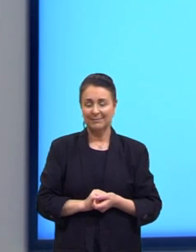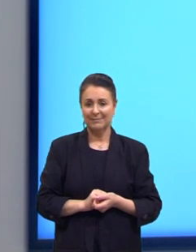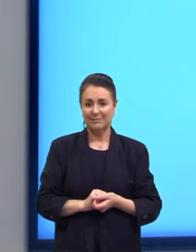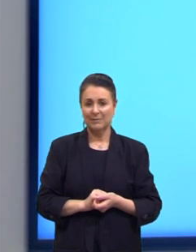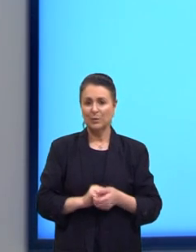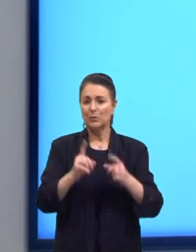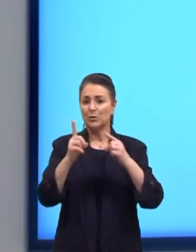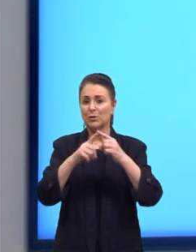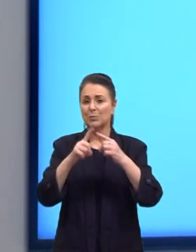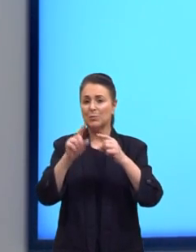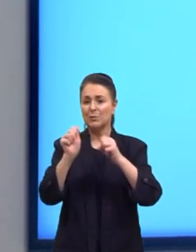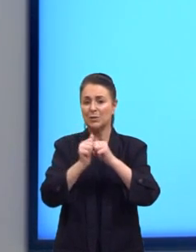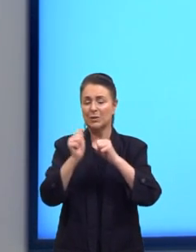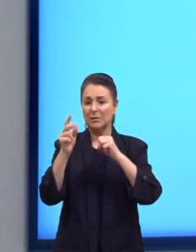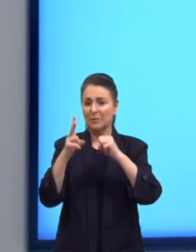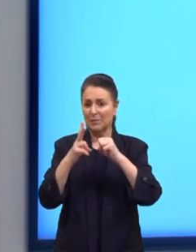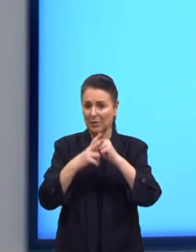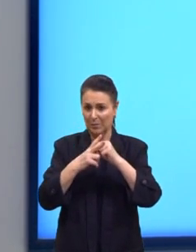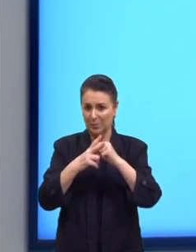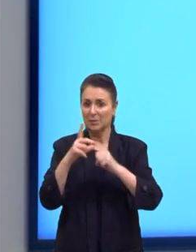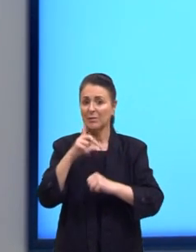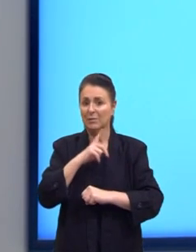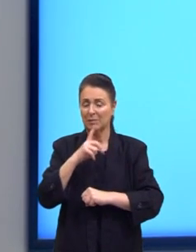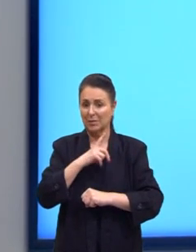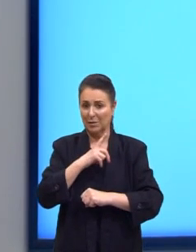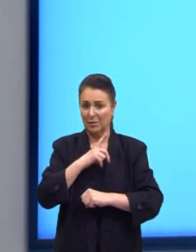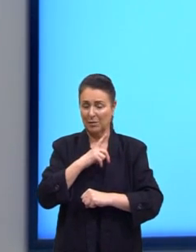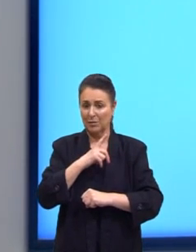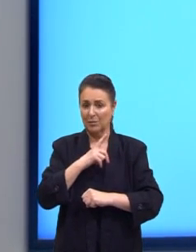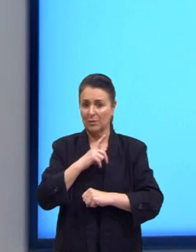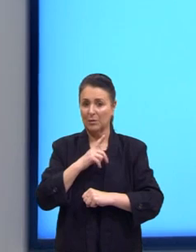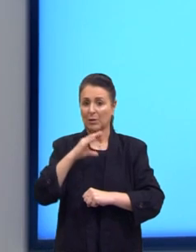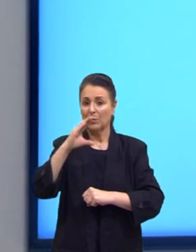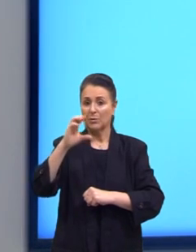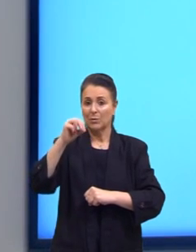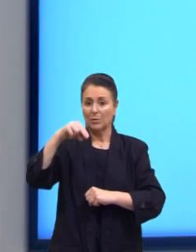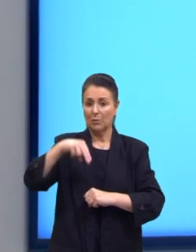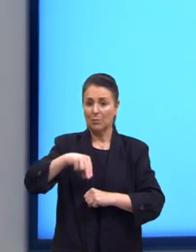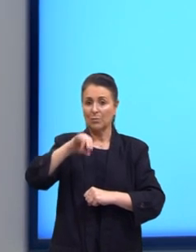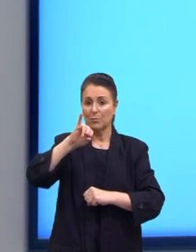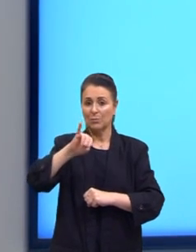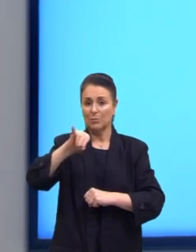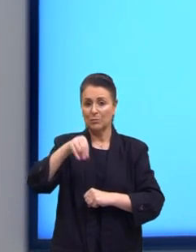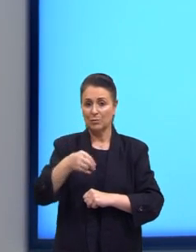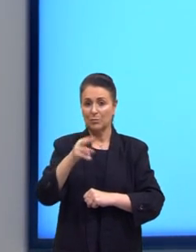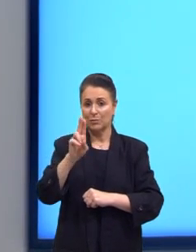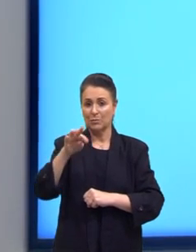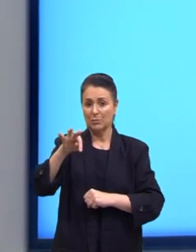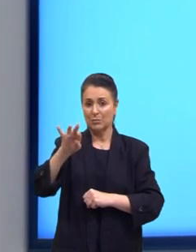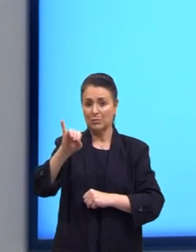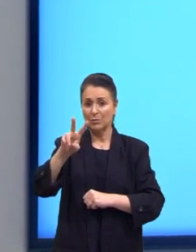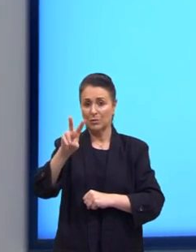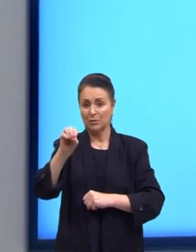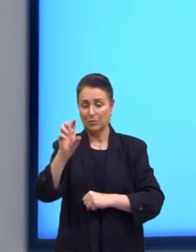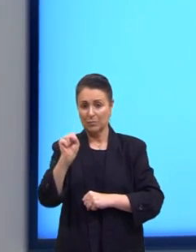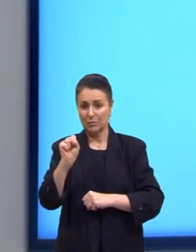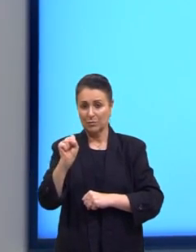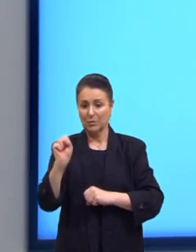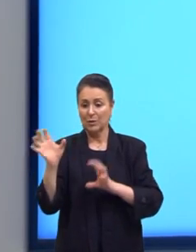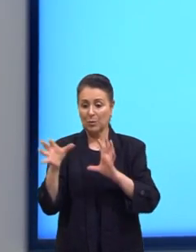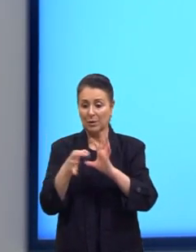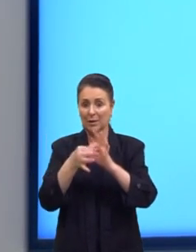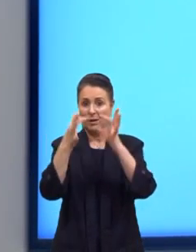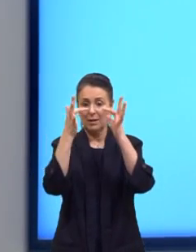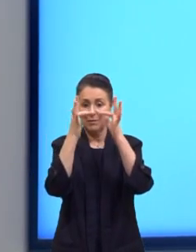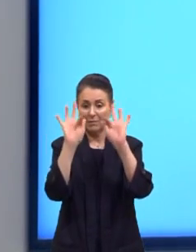Quais são os tipos de advérbios, então, que eu tenho? Eu tenho os conjuntivos, que são aqueles que eu vou usar para conectar as frases,